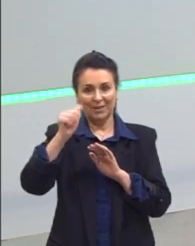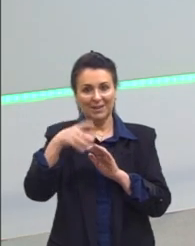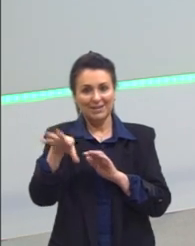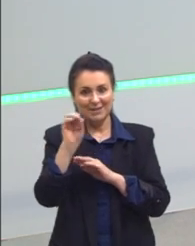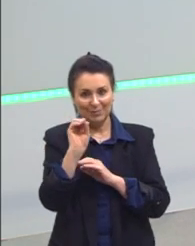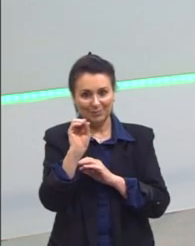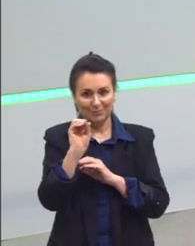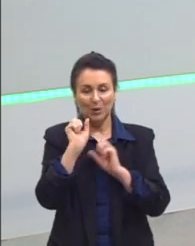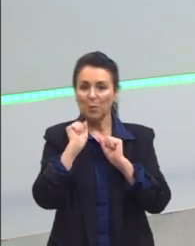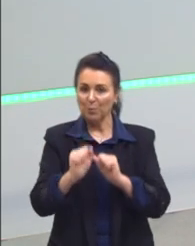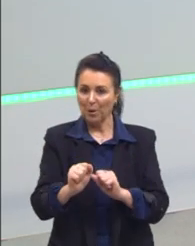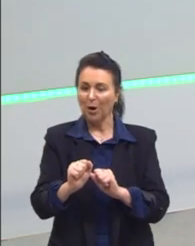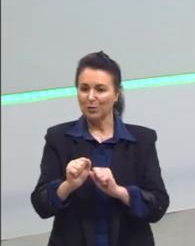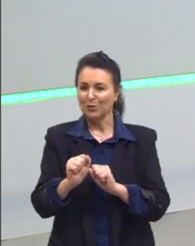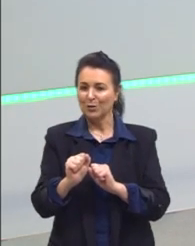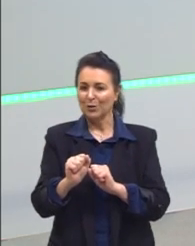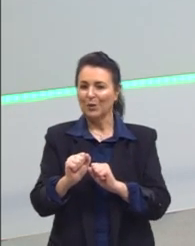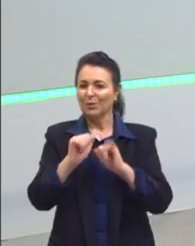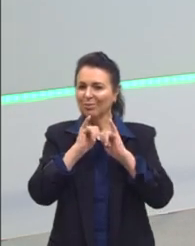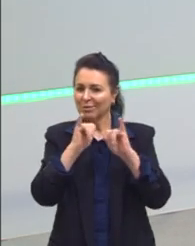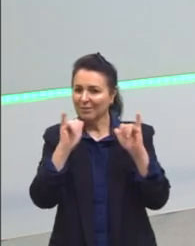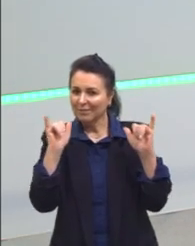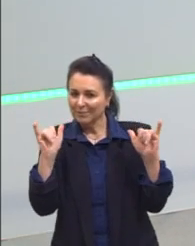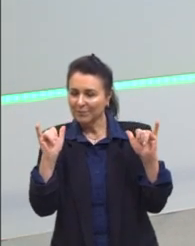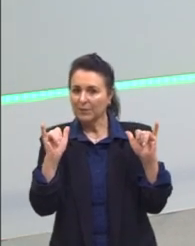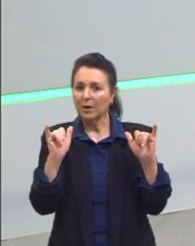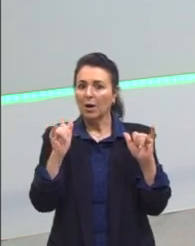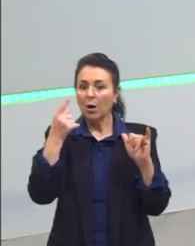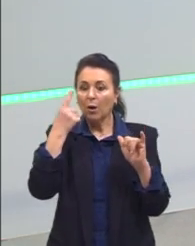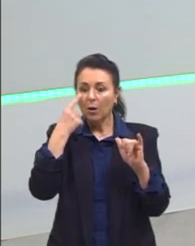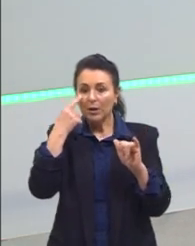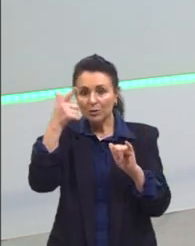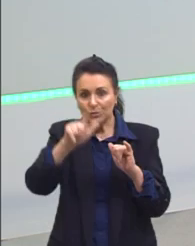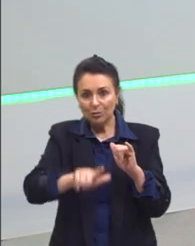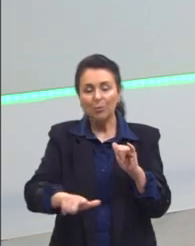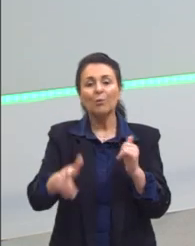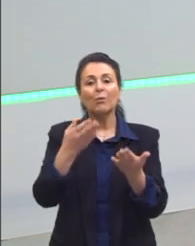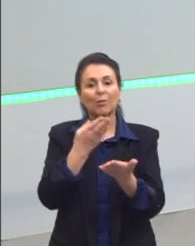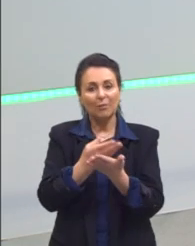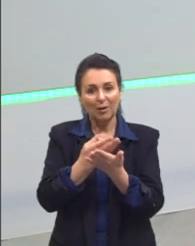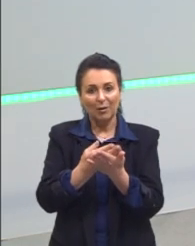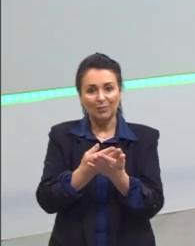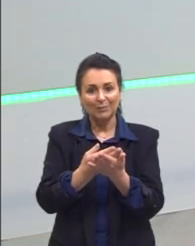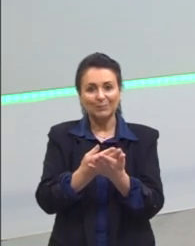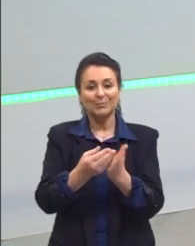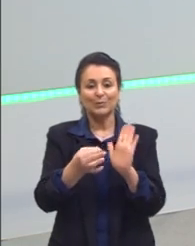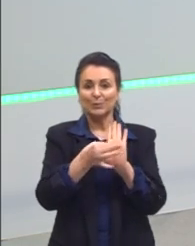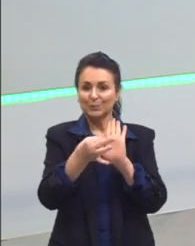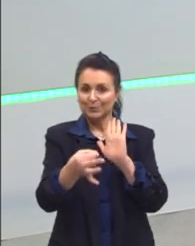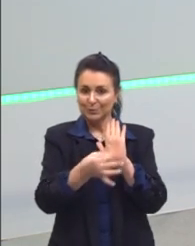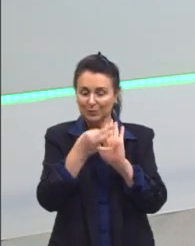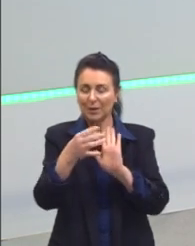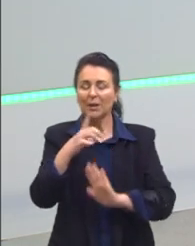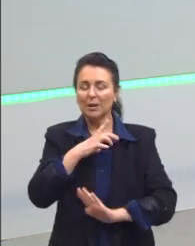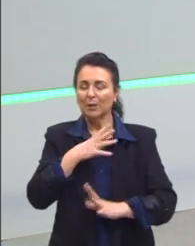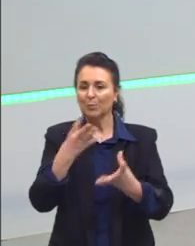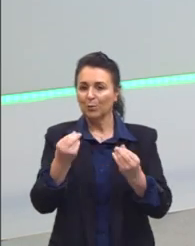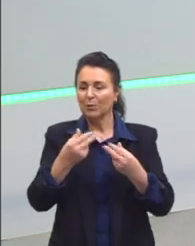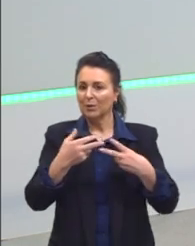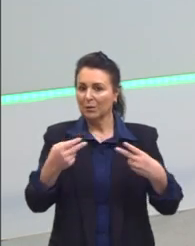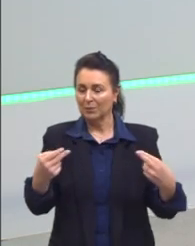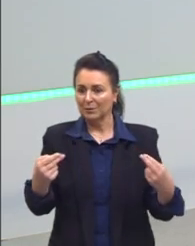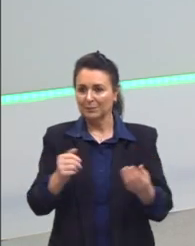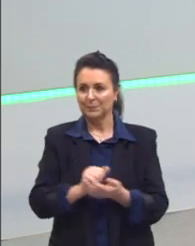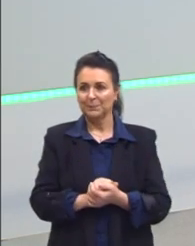Então, está com dúvida? Recorre lá à aula que a gente fala sobre argumentação. Tem bastante coisa bacana para vocês.